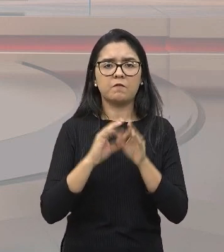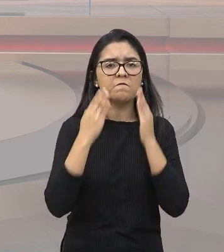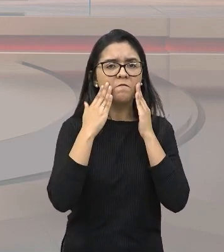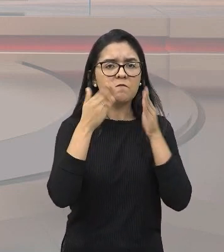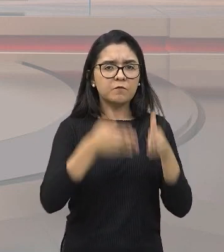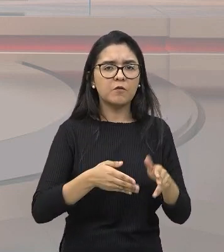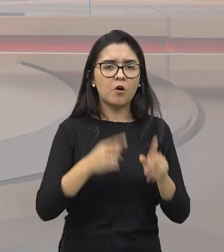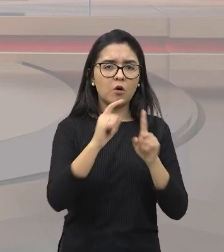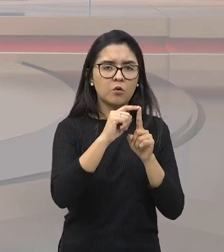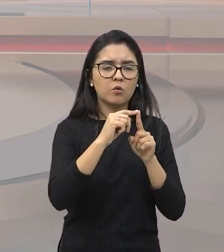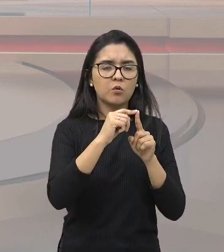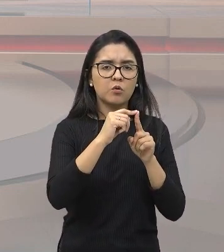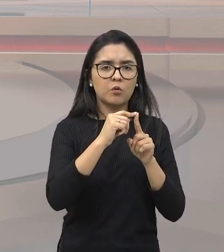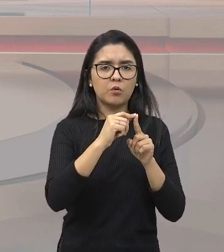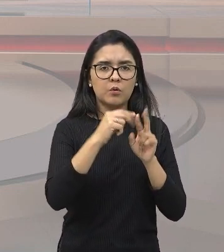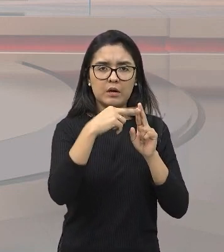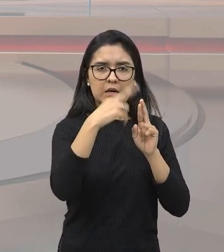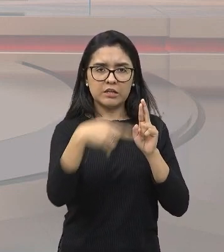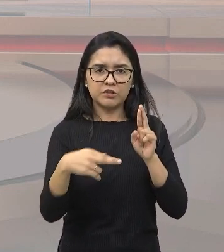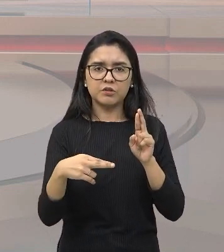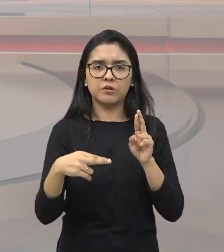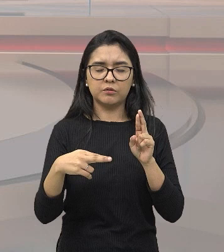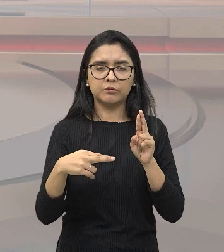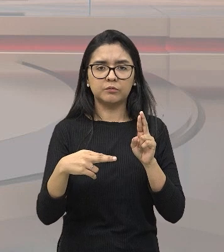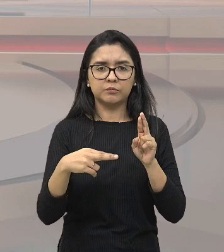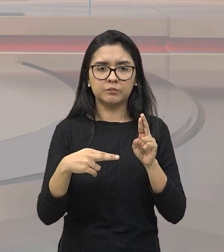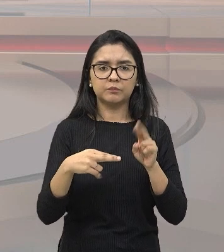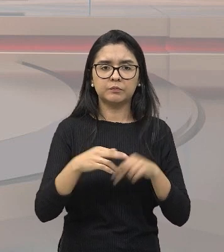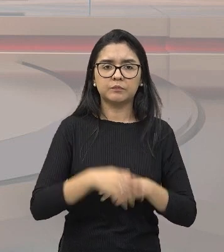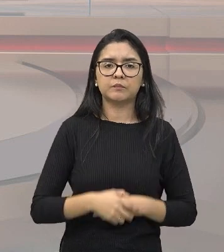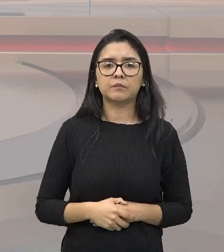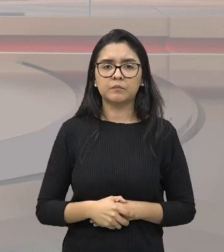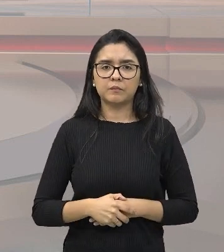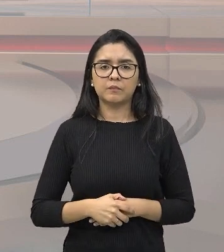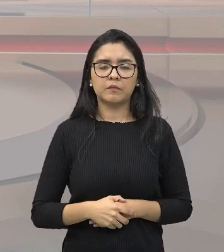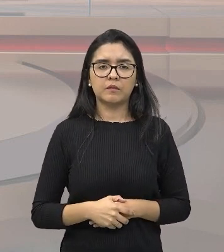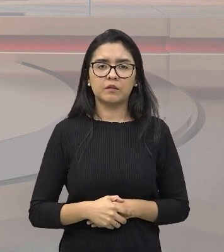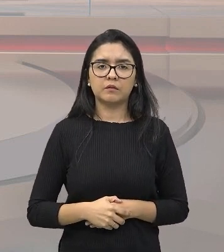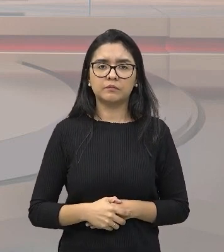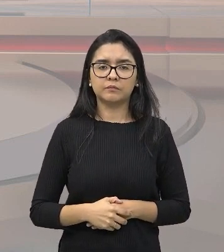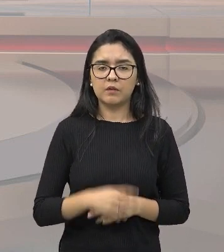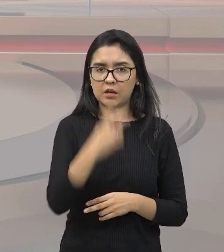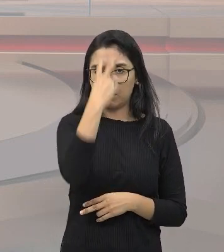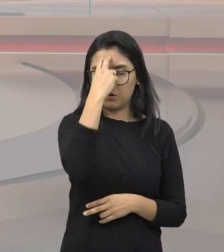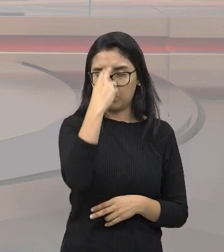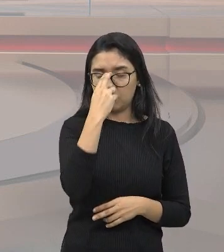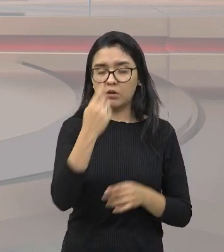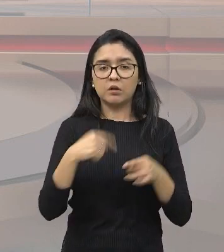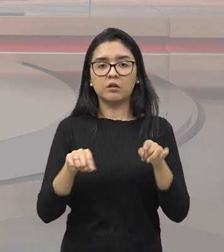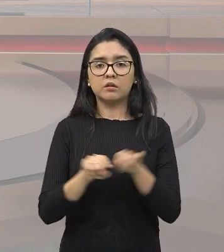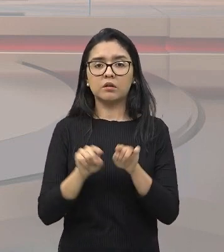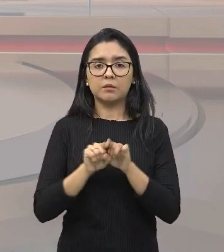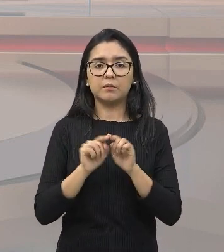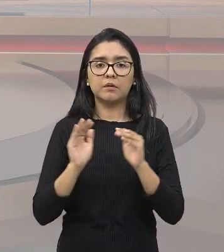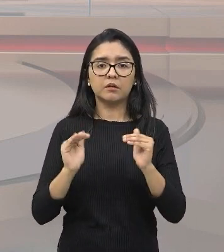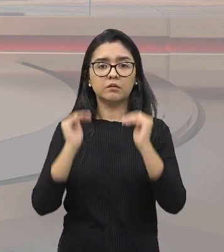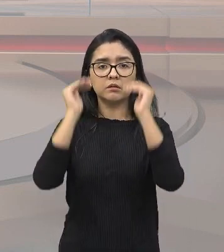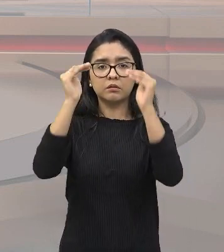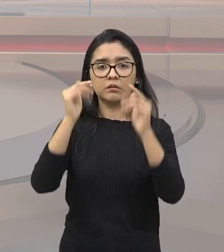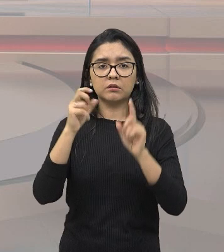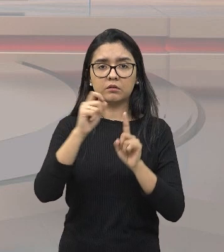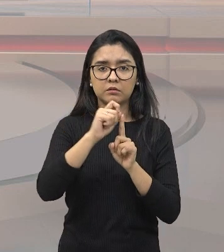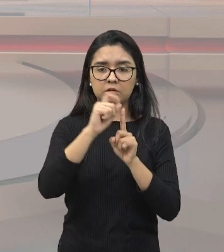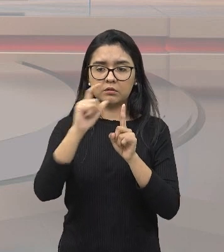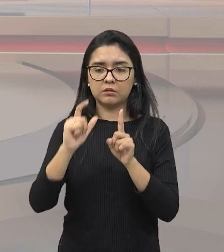hindu, dos brahmanes e tudo mais, não é? Das caixas sociais. Enquanto lá em cima, no Paquistão, nós vamos ter as pessoas